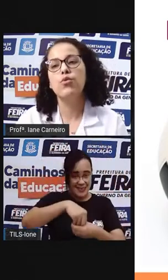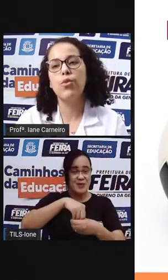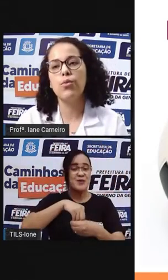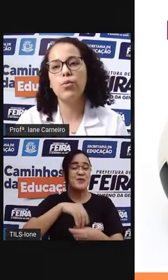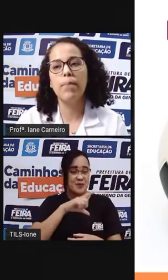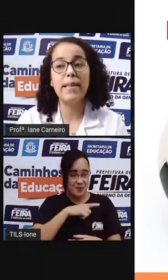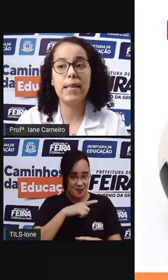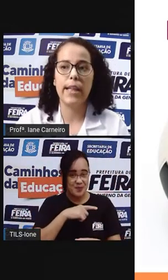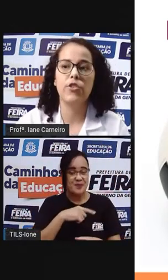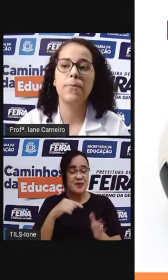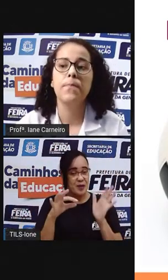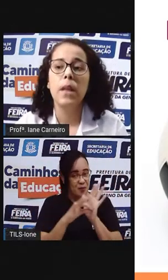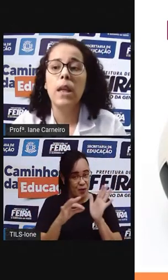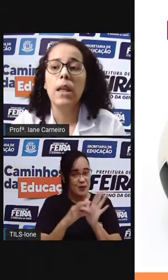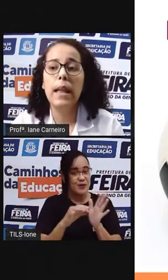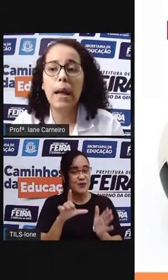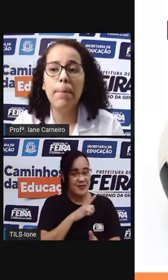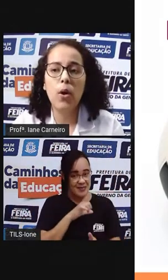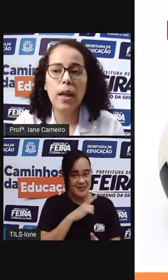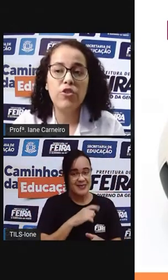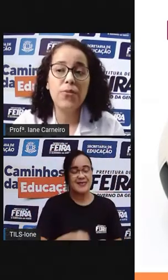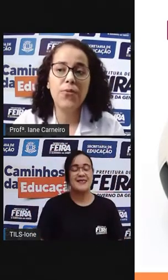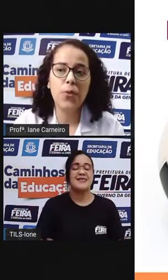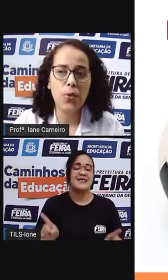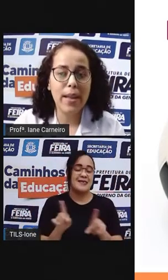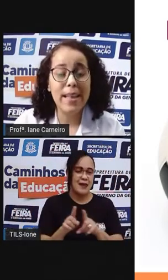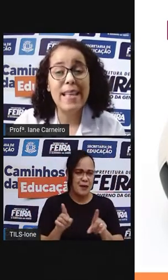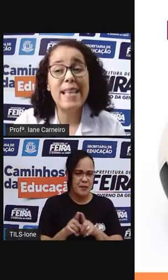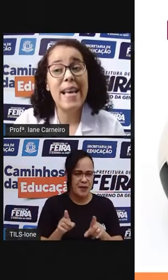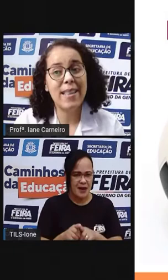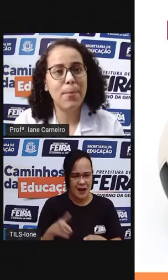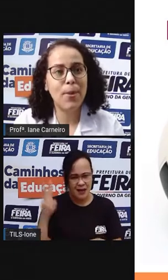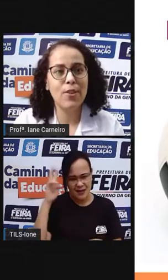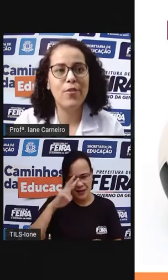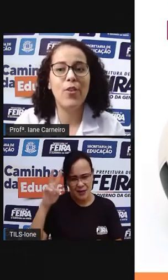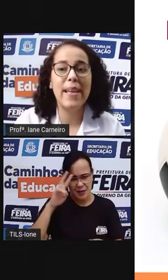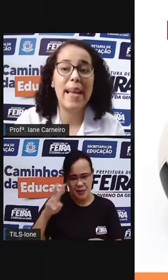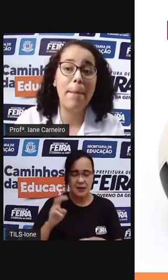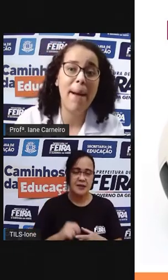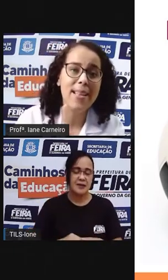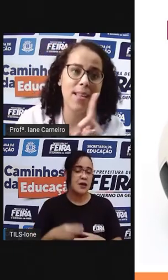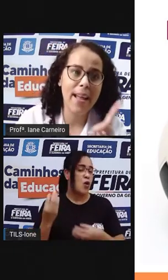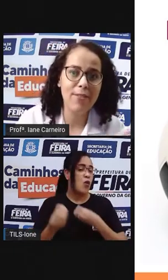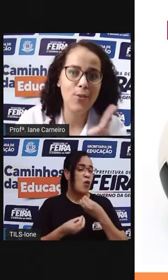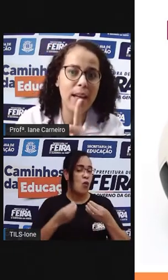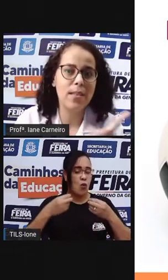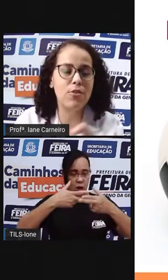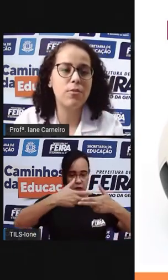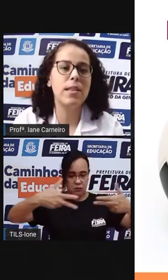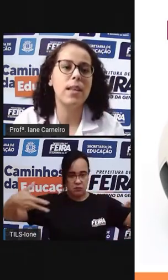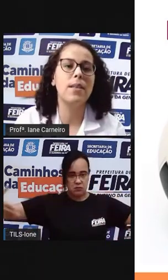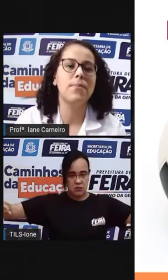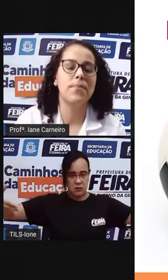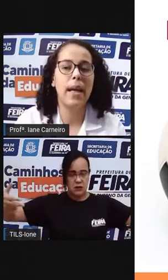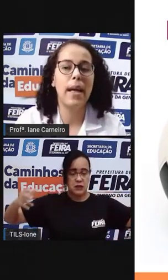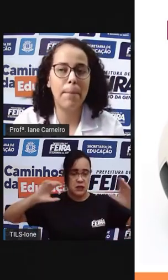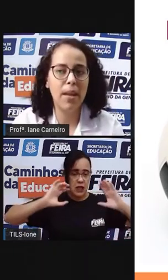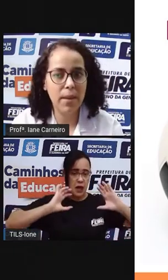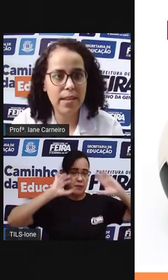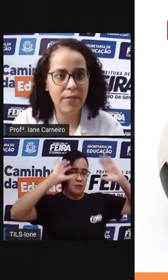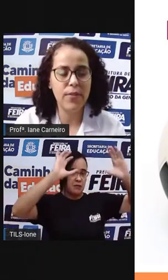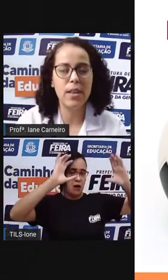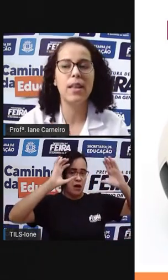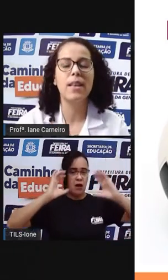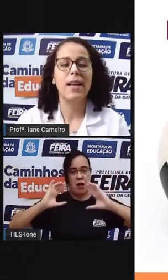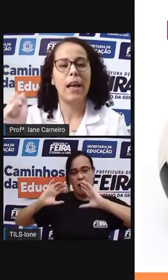do jogo do basquete. Tem a bola de vôlei. E essa bola de vôlei, ela é mais leve do que essas duas aqui, né? Ela é